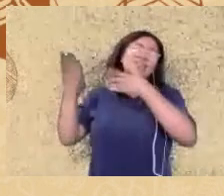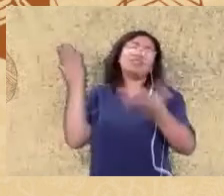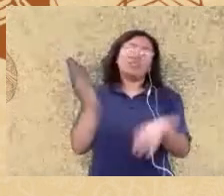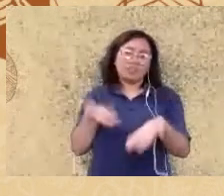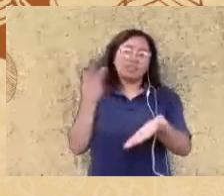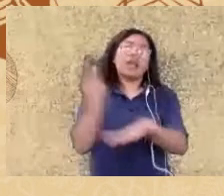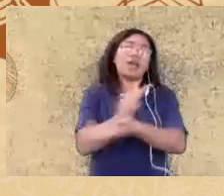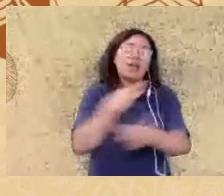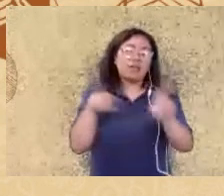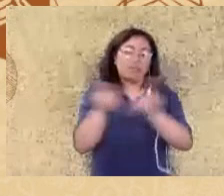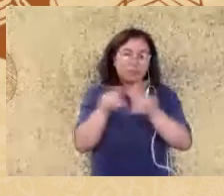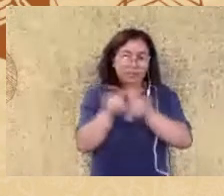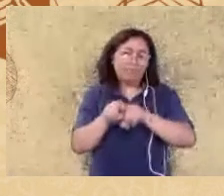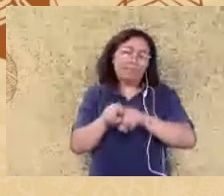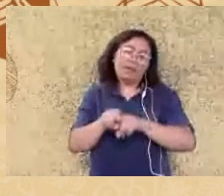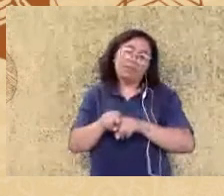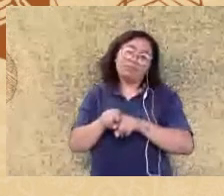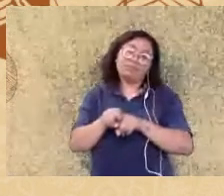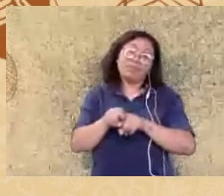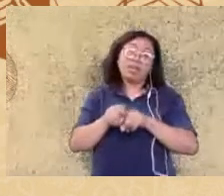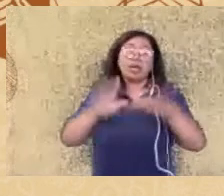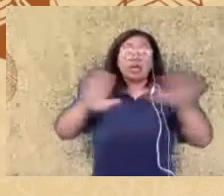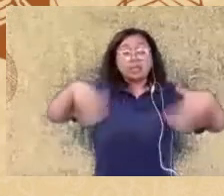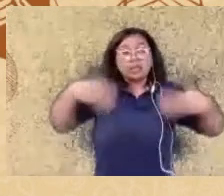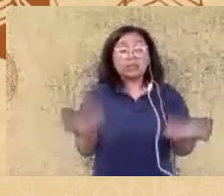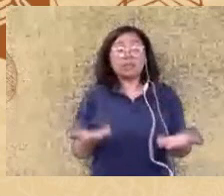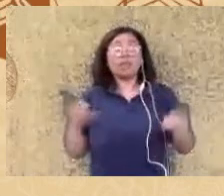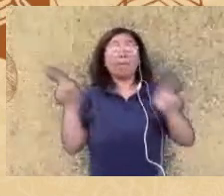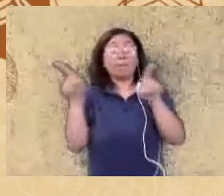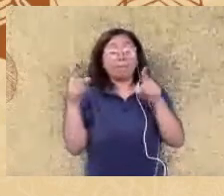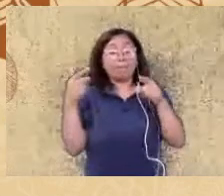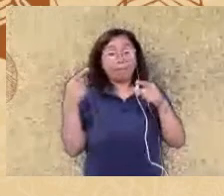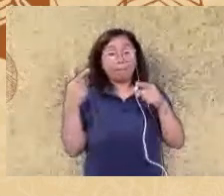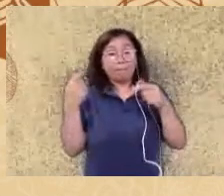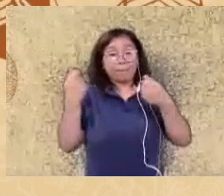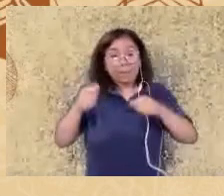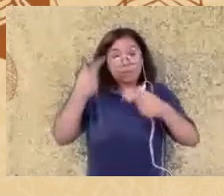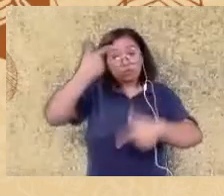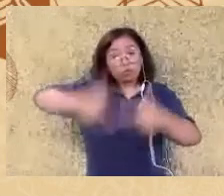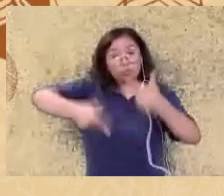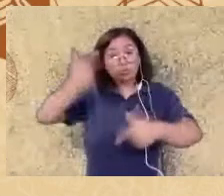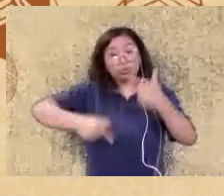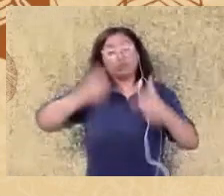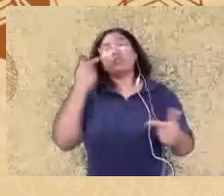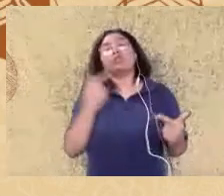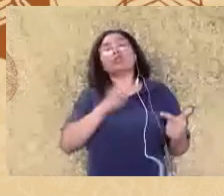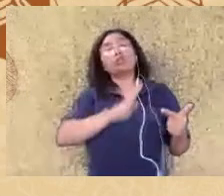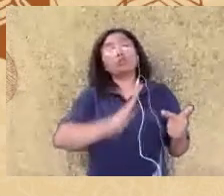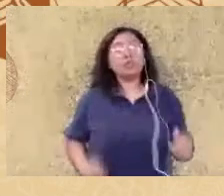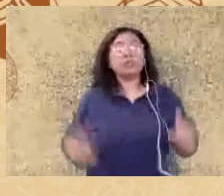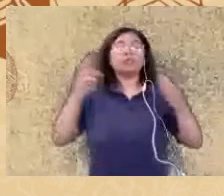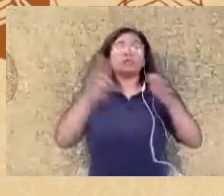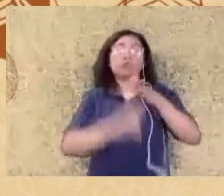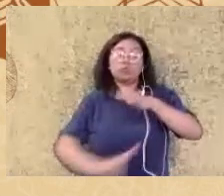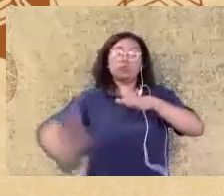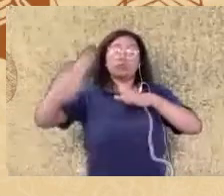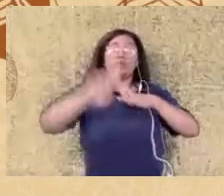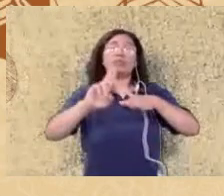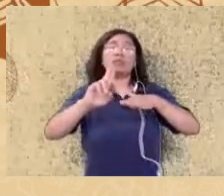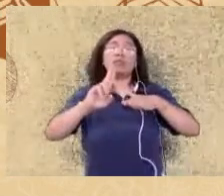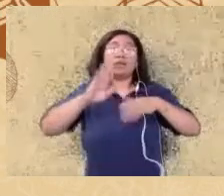interseccionalidade então buscar políticas públicas e políticas internas nas universidades que favoreçam os grupos que precisam